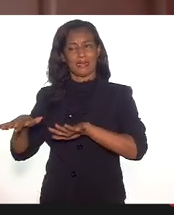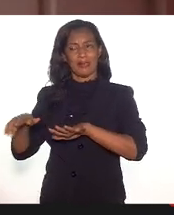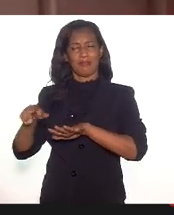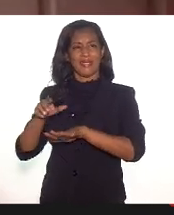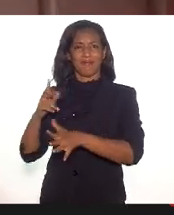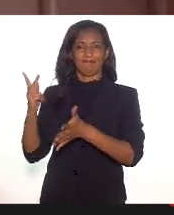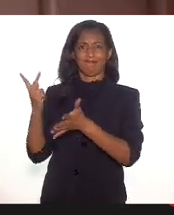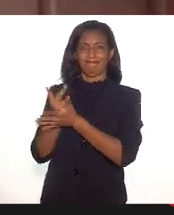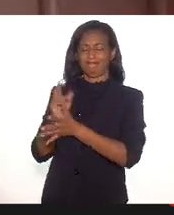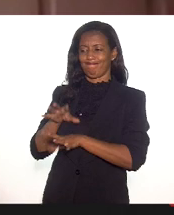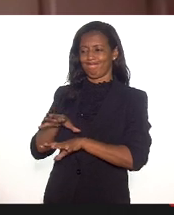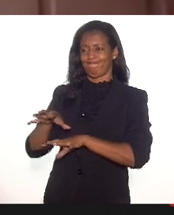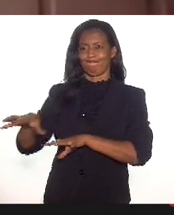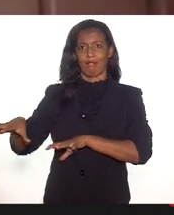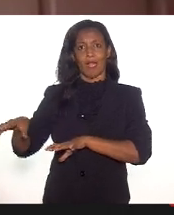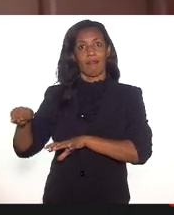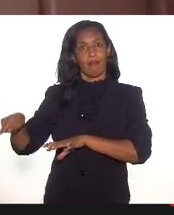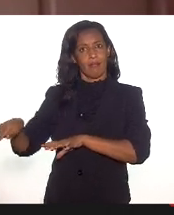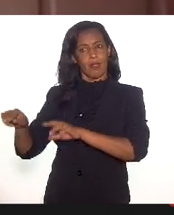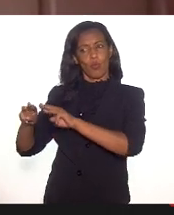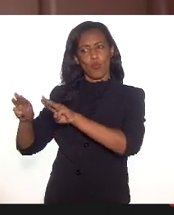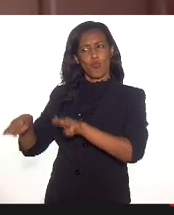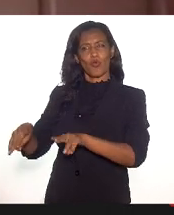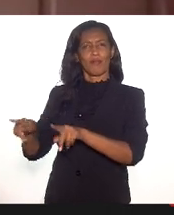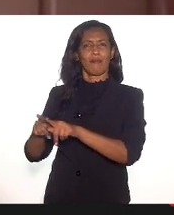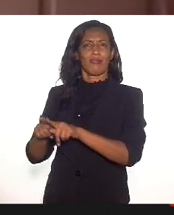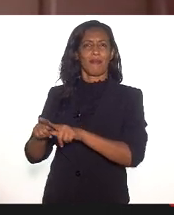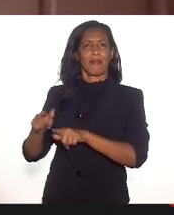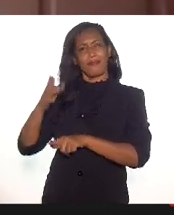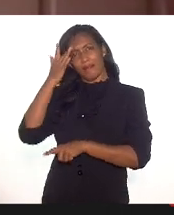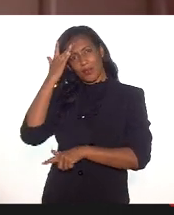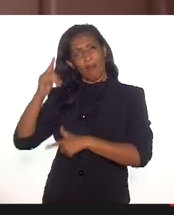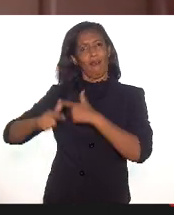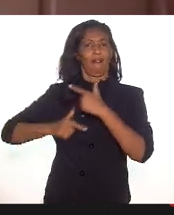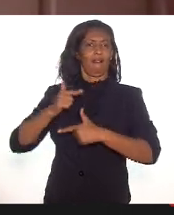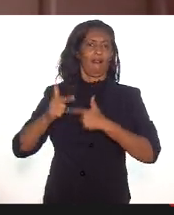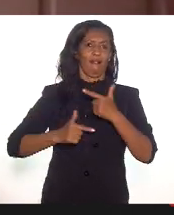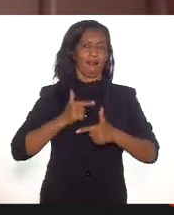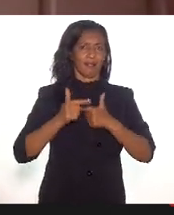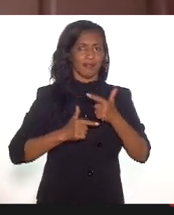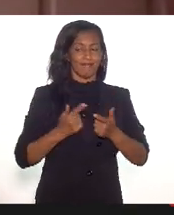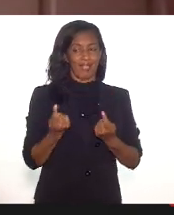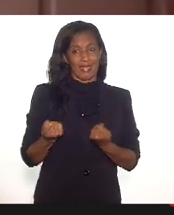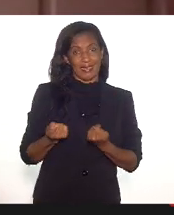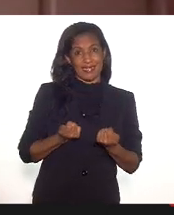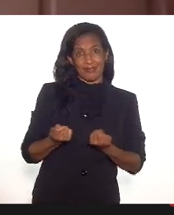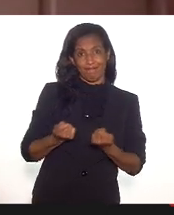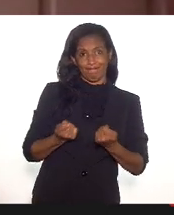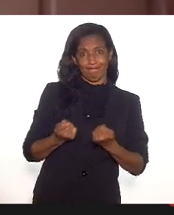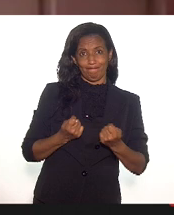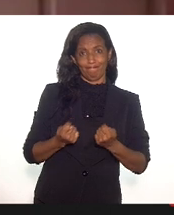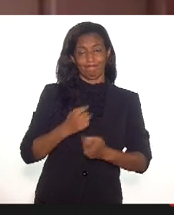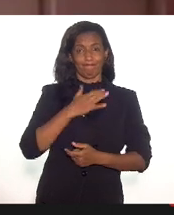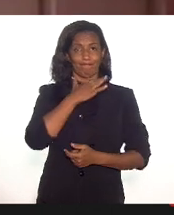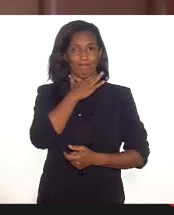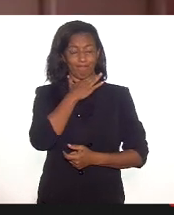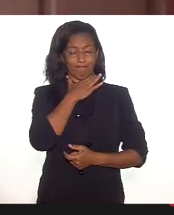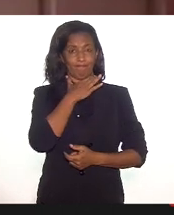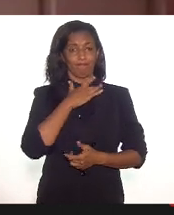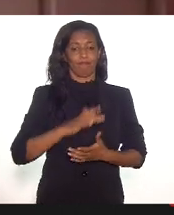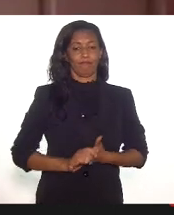museus, na vida dos trabalhadores e trabalhadoras, a crise econômica, os desmontes